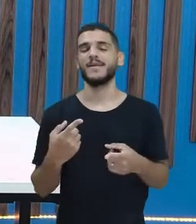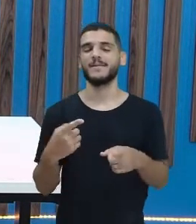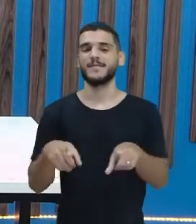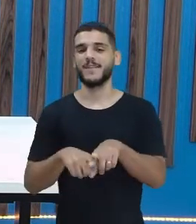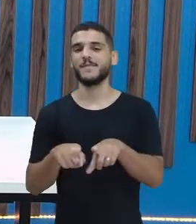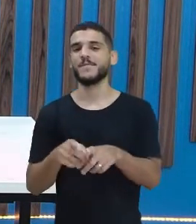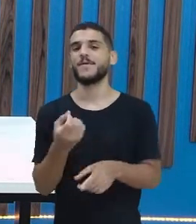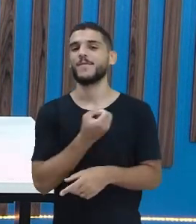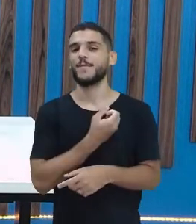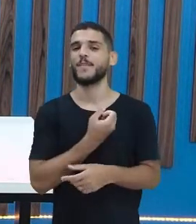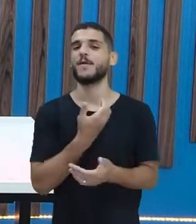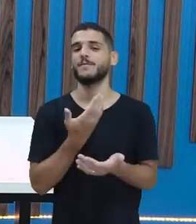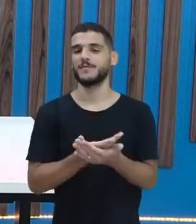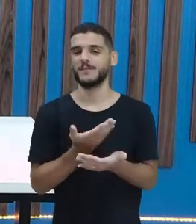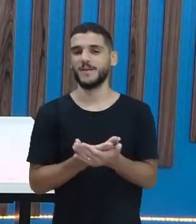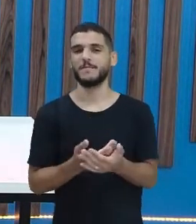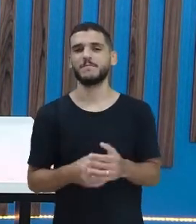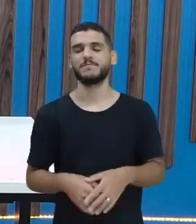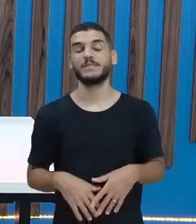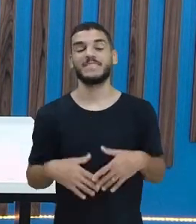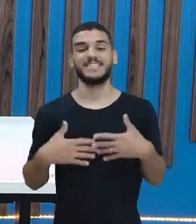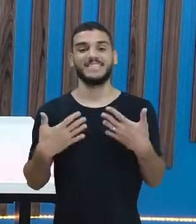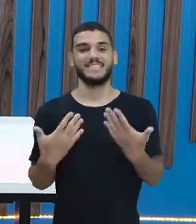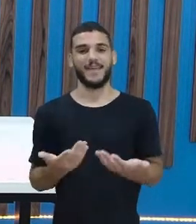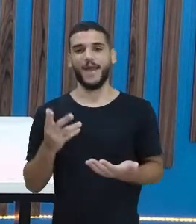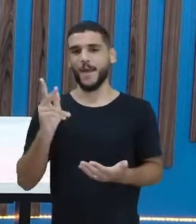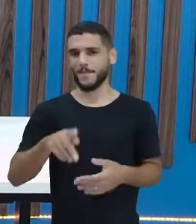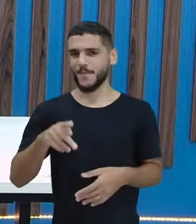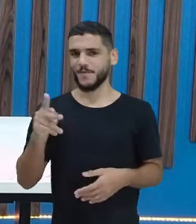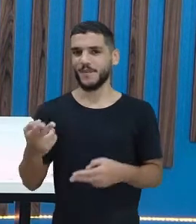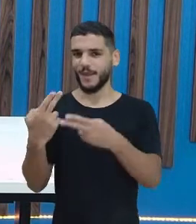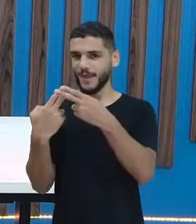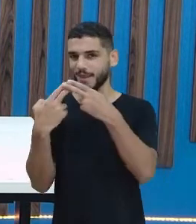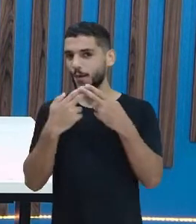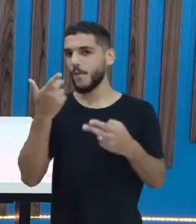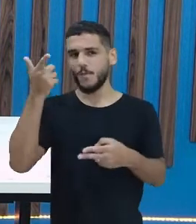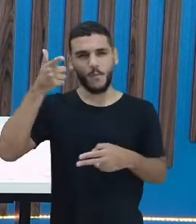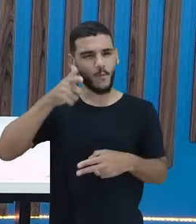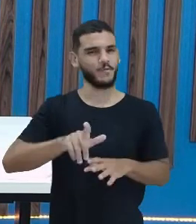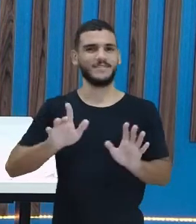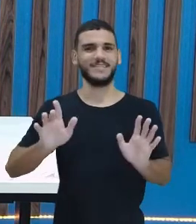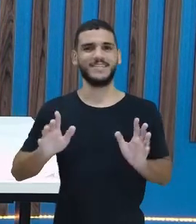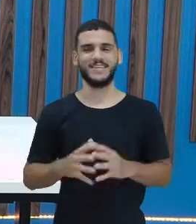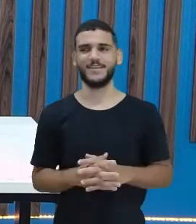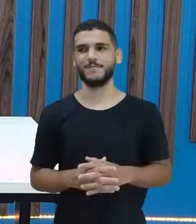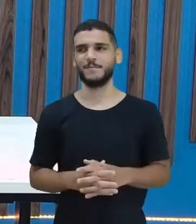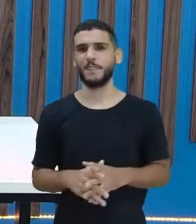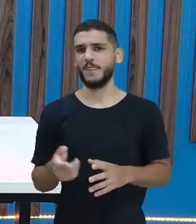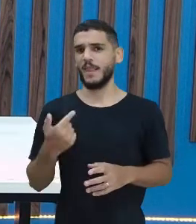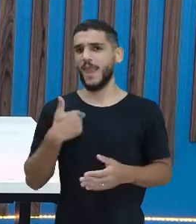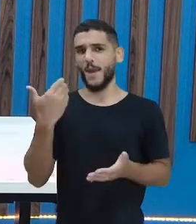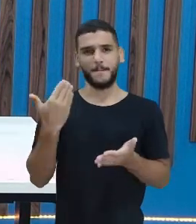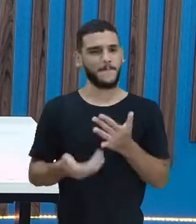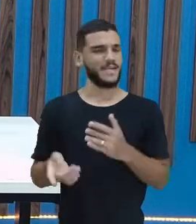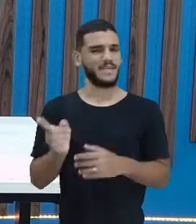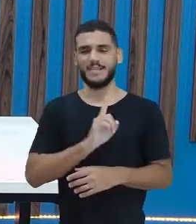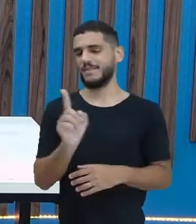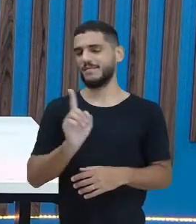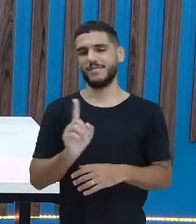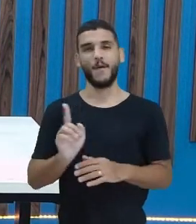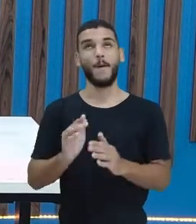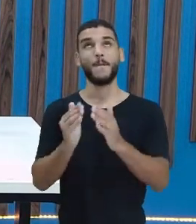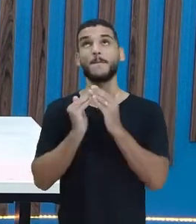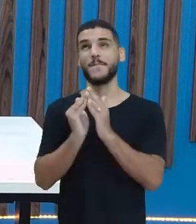números. Mas a professora Iris já ganhou de lavada, né? Eu não quero perder mais do que eu já estou